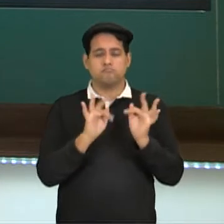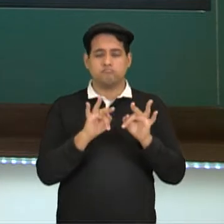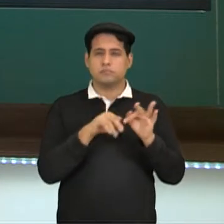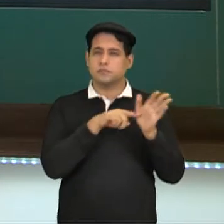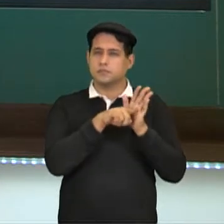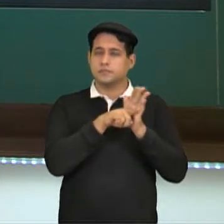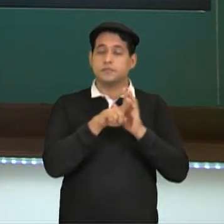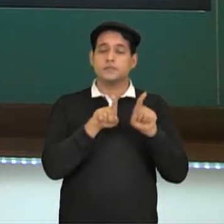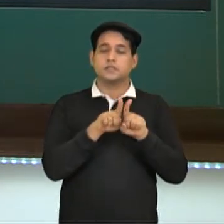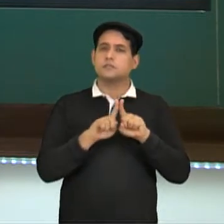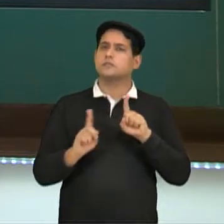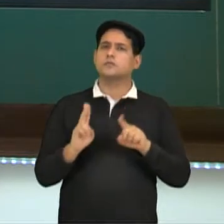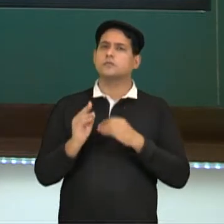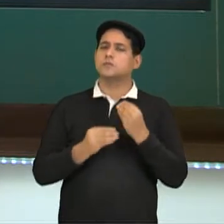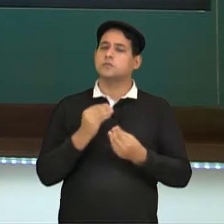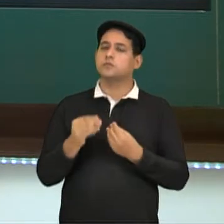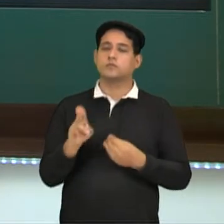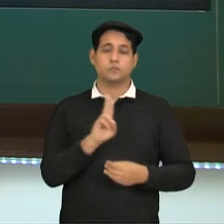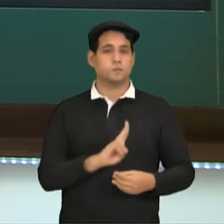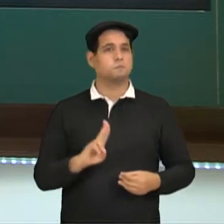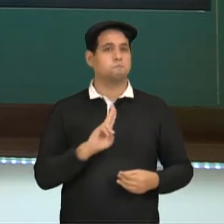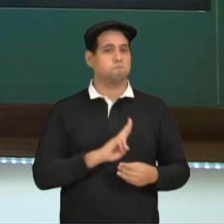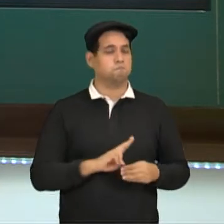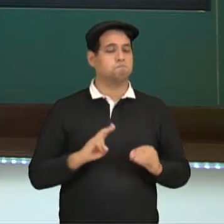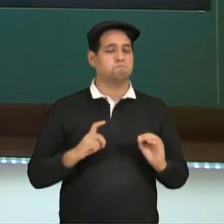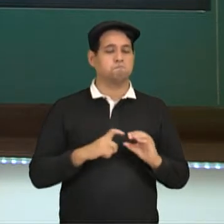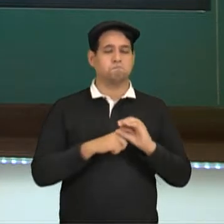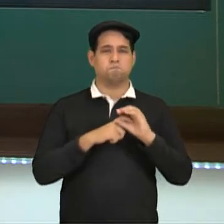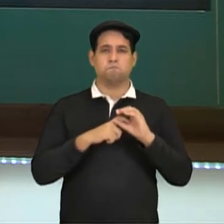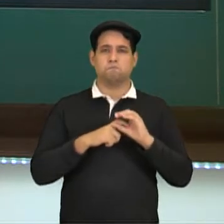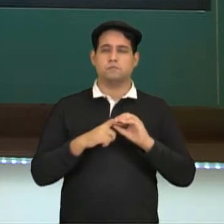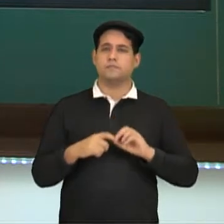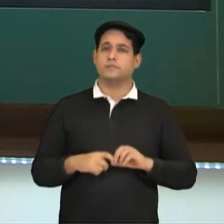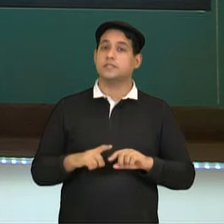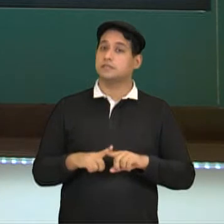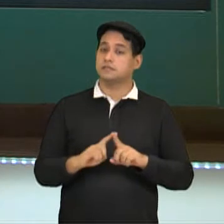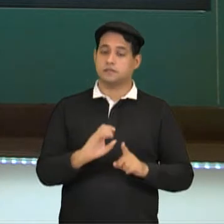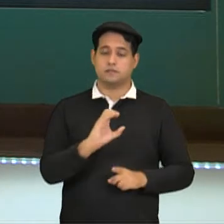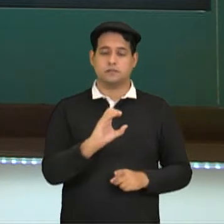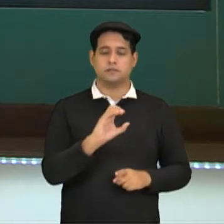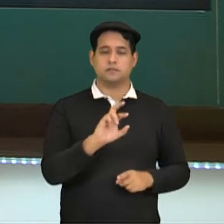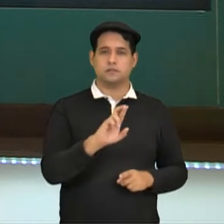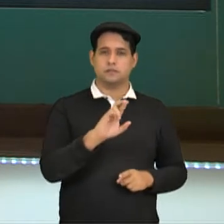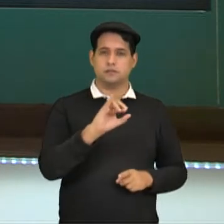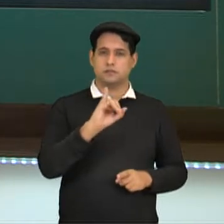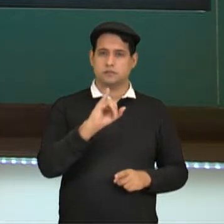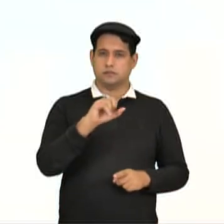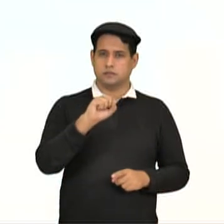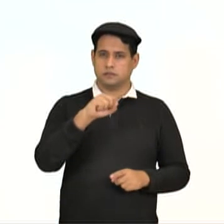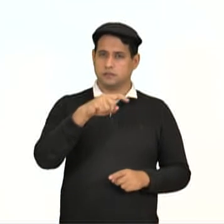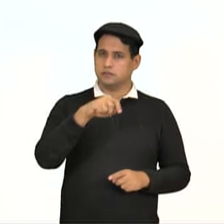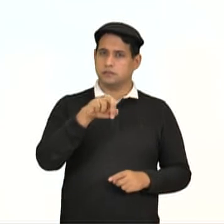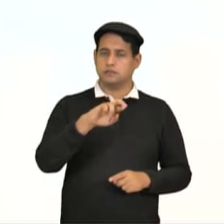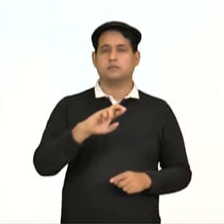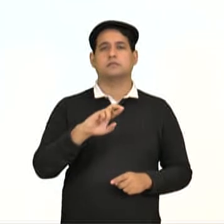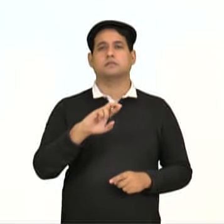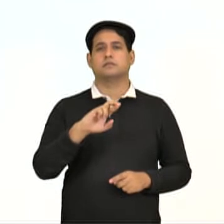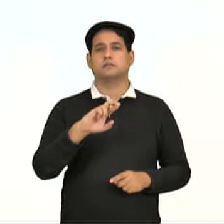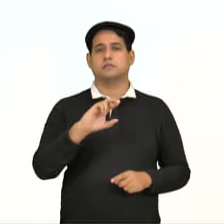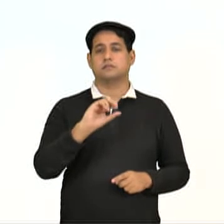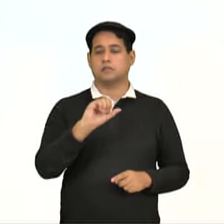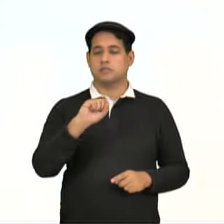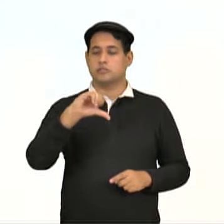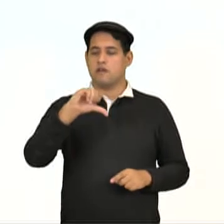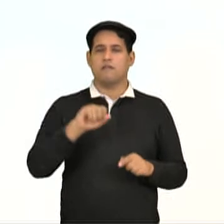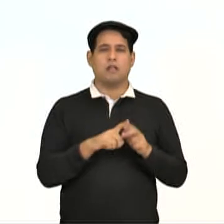e usar isso como uma aplicação clínica. O CRISPR-Cas9, justamente por poder fazer a